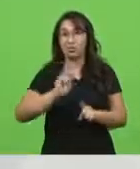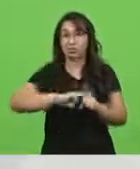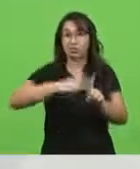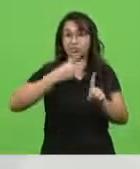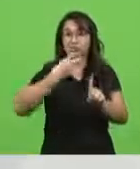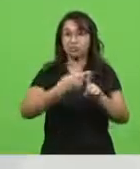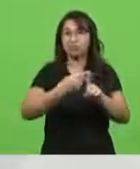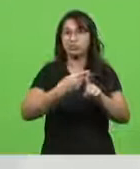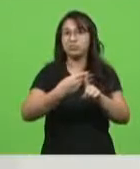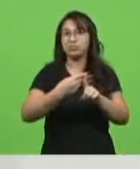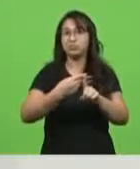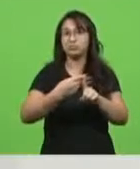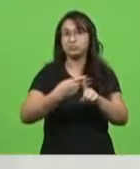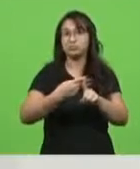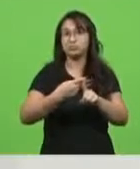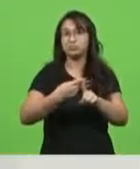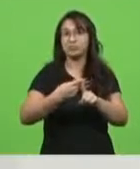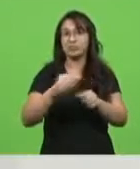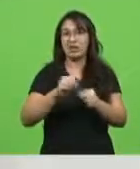Goiás.